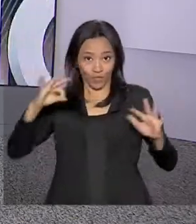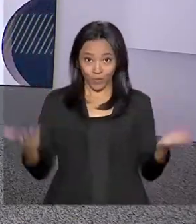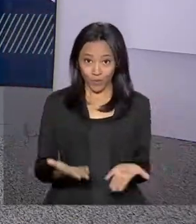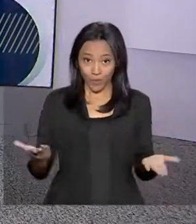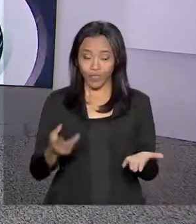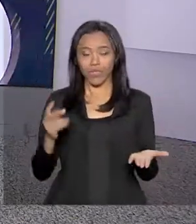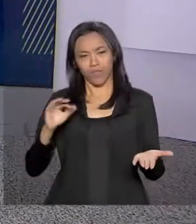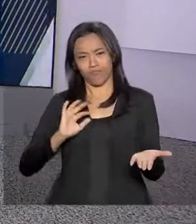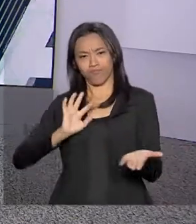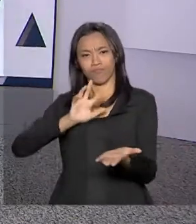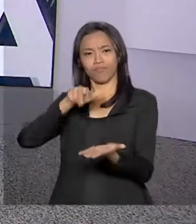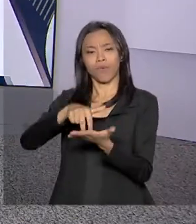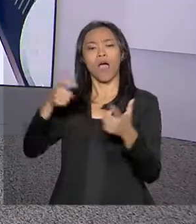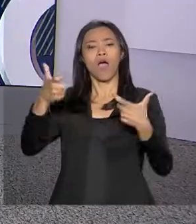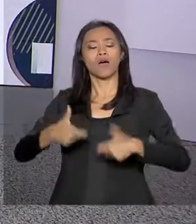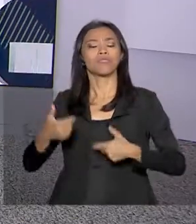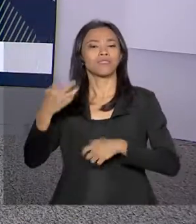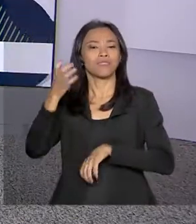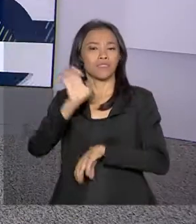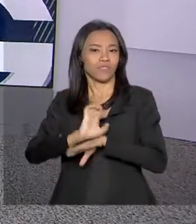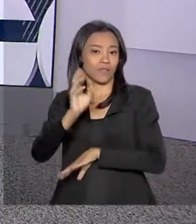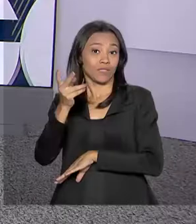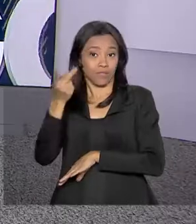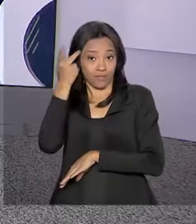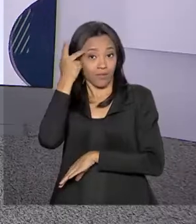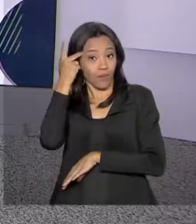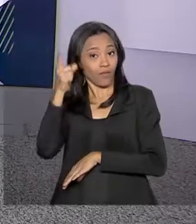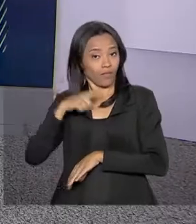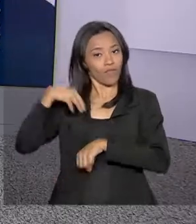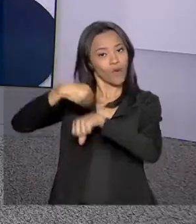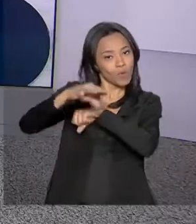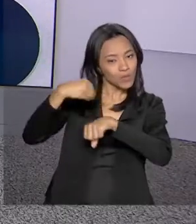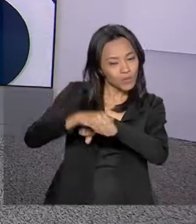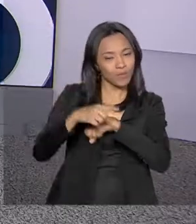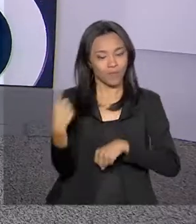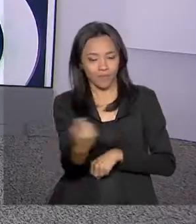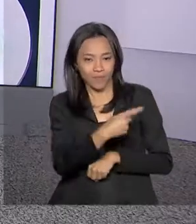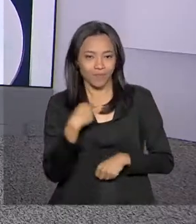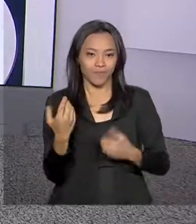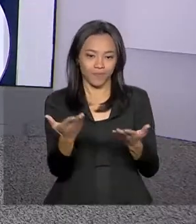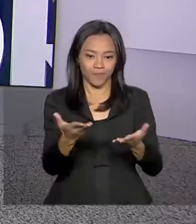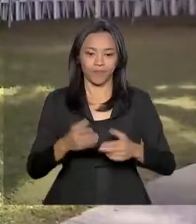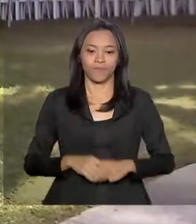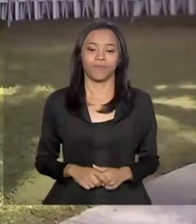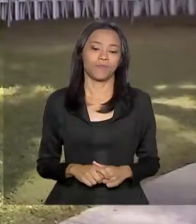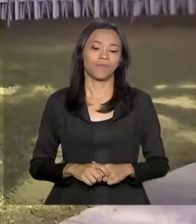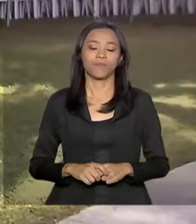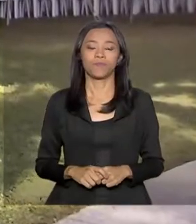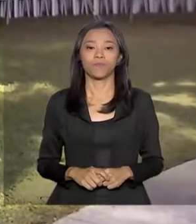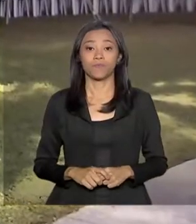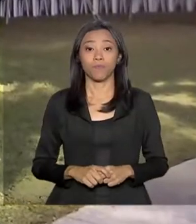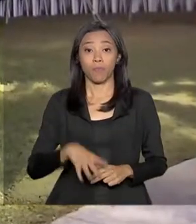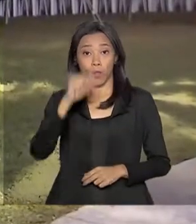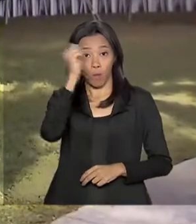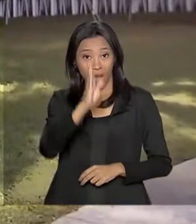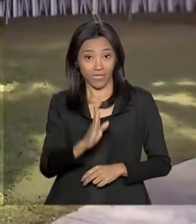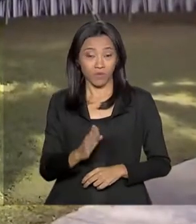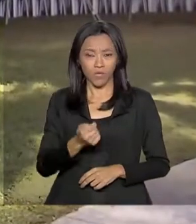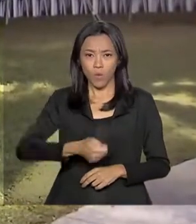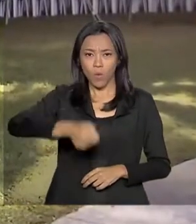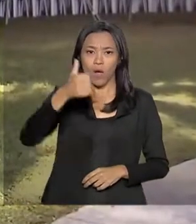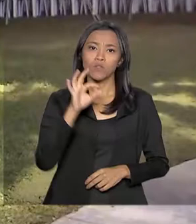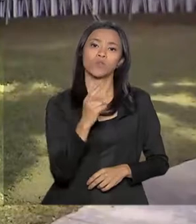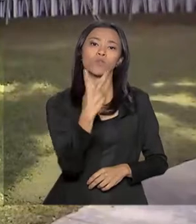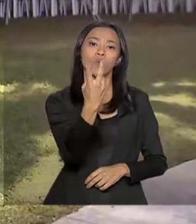movimentação no Parque Ibirapuera, em São Paulo, e traz as informações para a gente. O Brasil tem quase